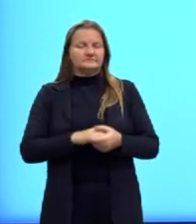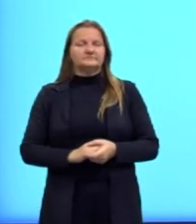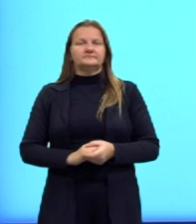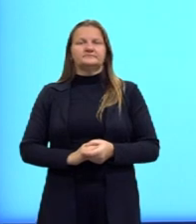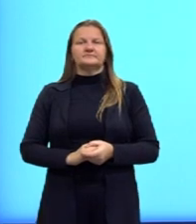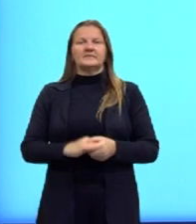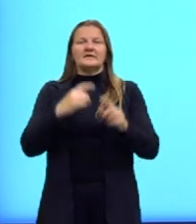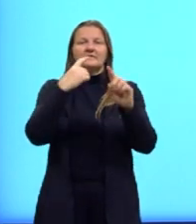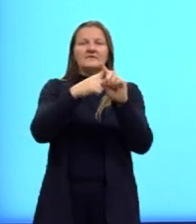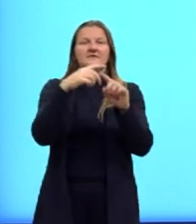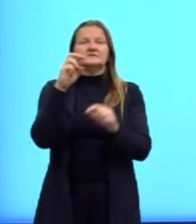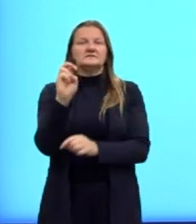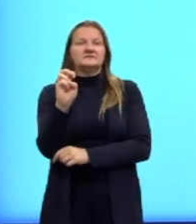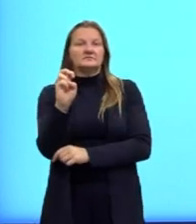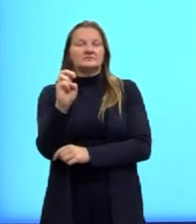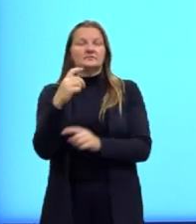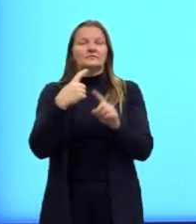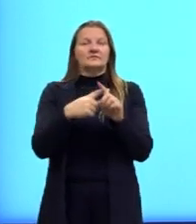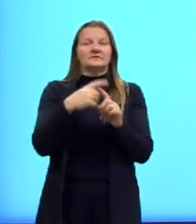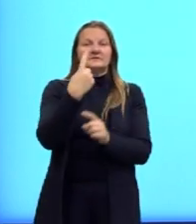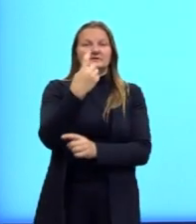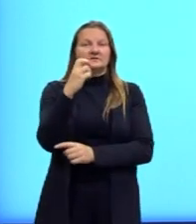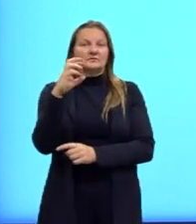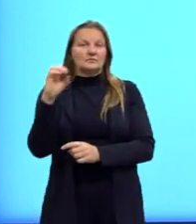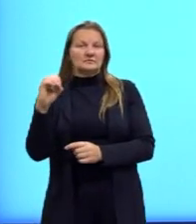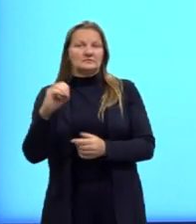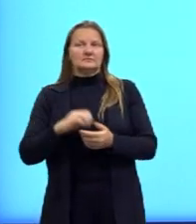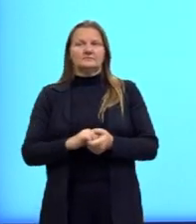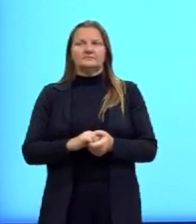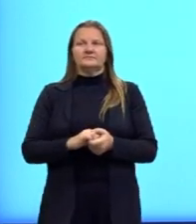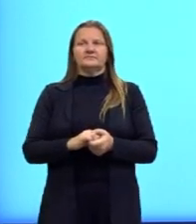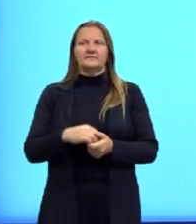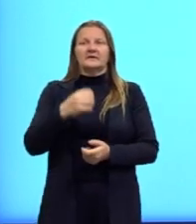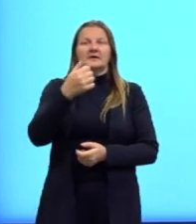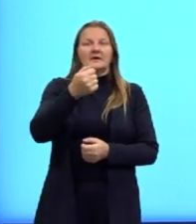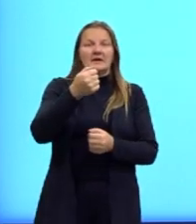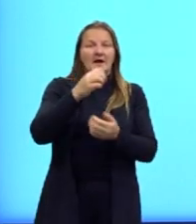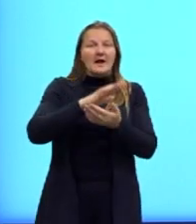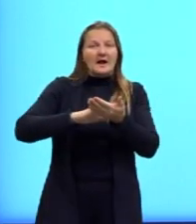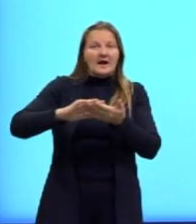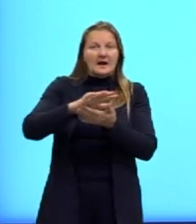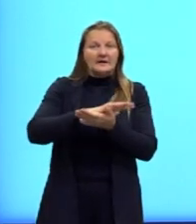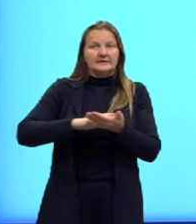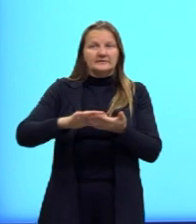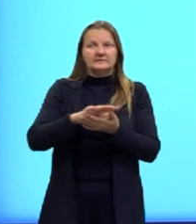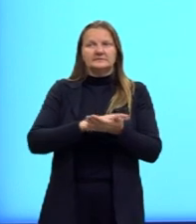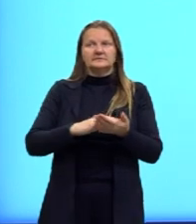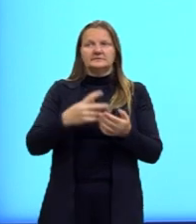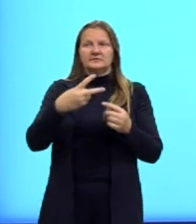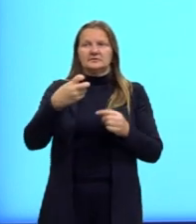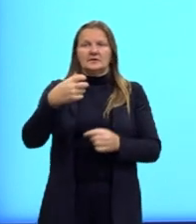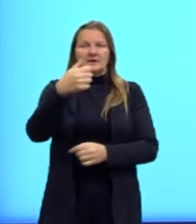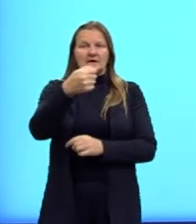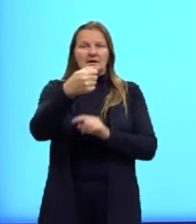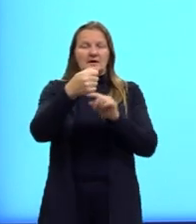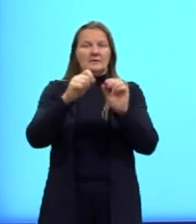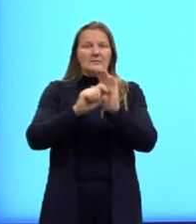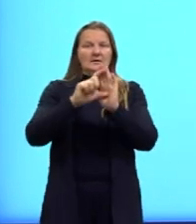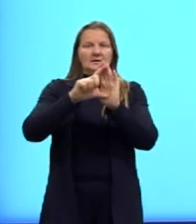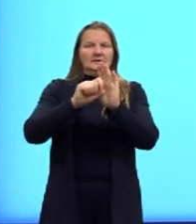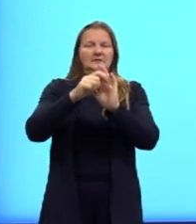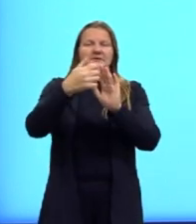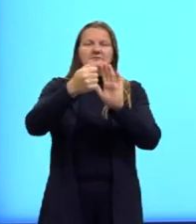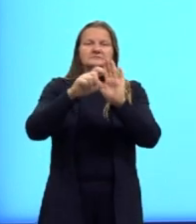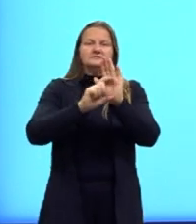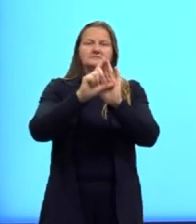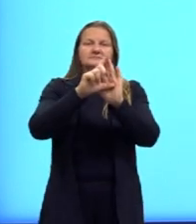vezes 5 igual a 150. Sendo que a área a gente representa aqui pelo A maiúsculo,